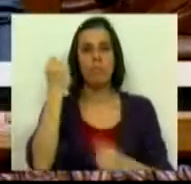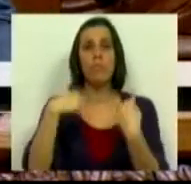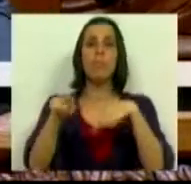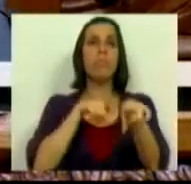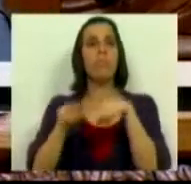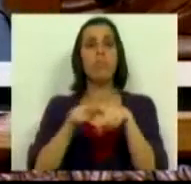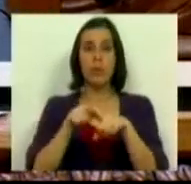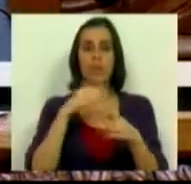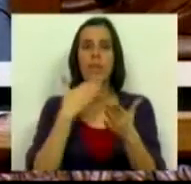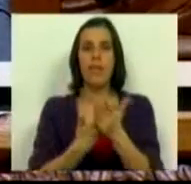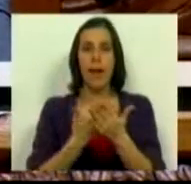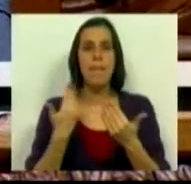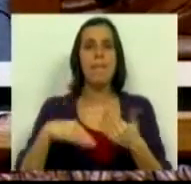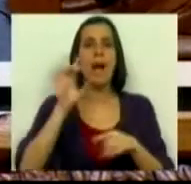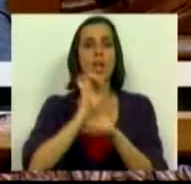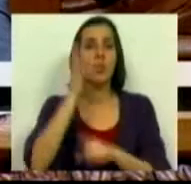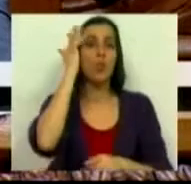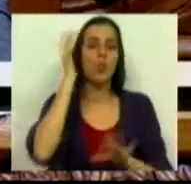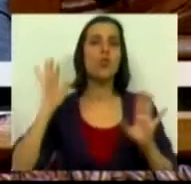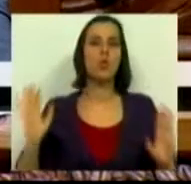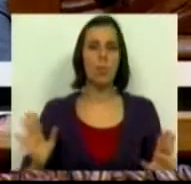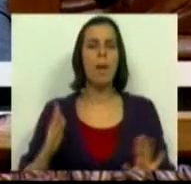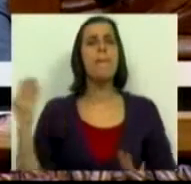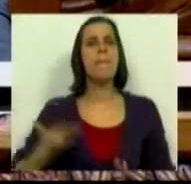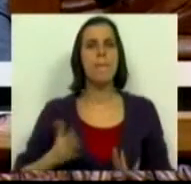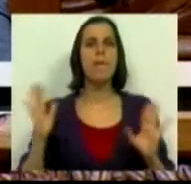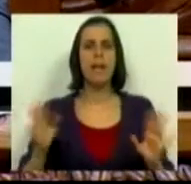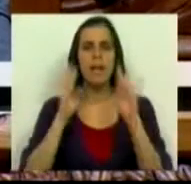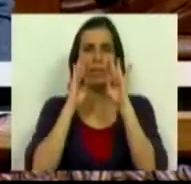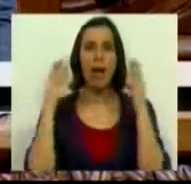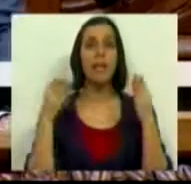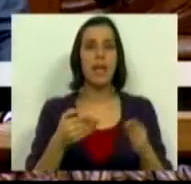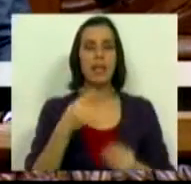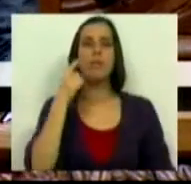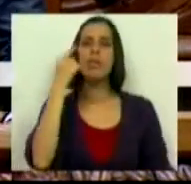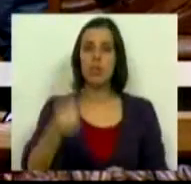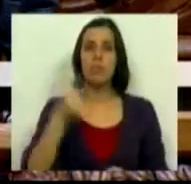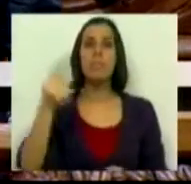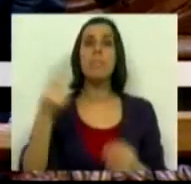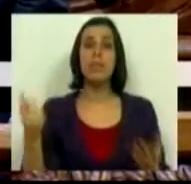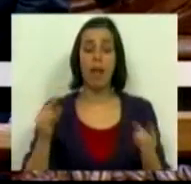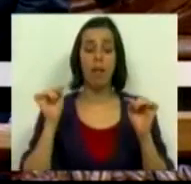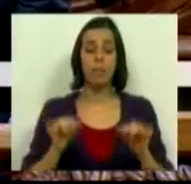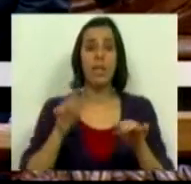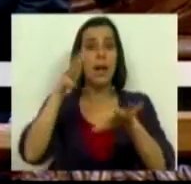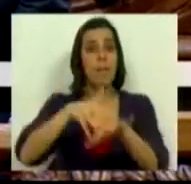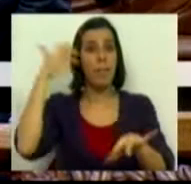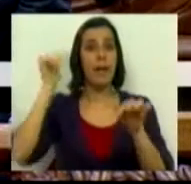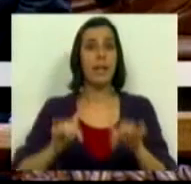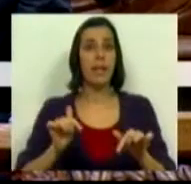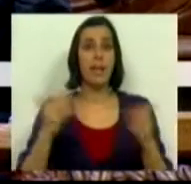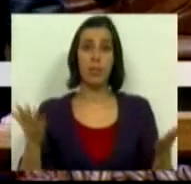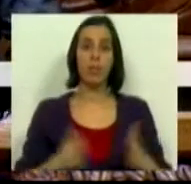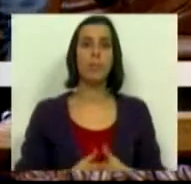político que vai muito para lá dos números e merece uma atenção muito especial neste Parlamento.